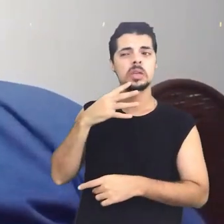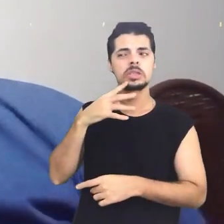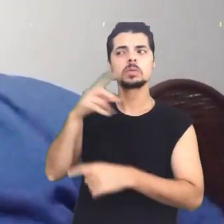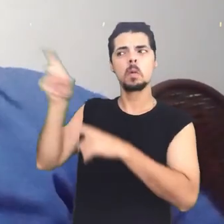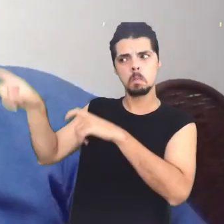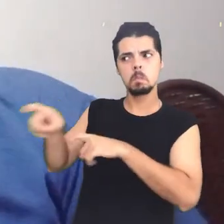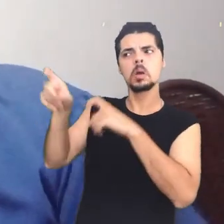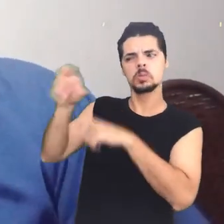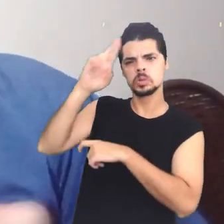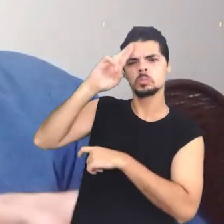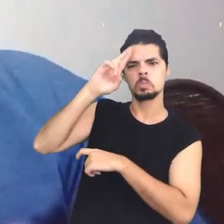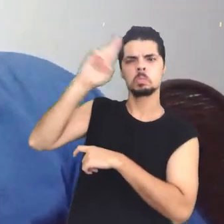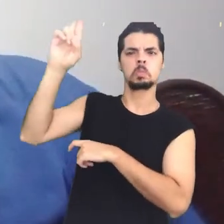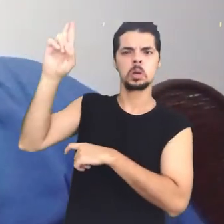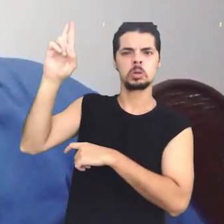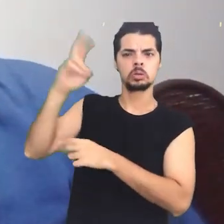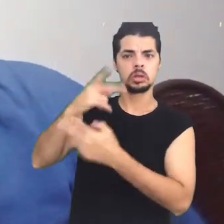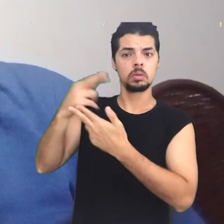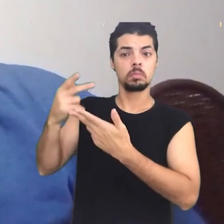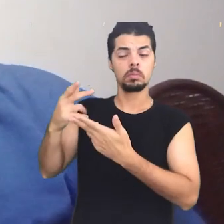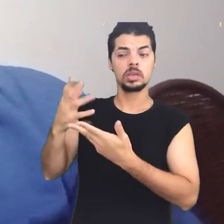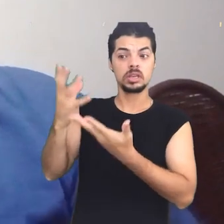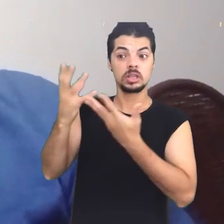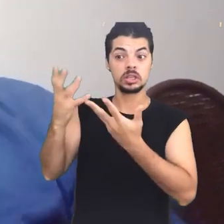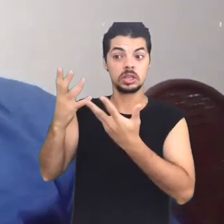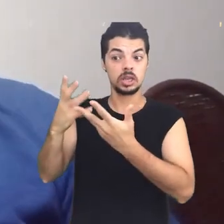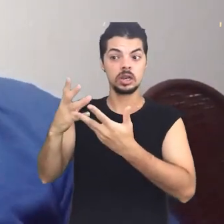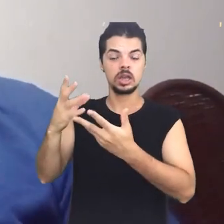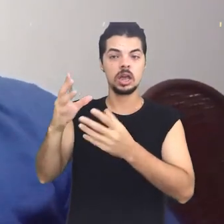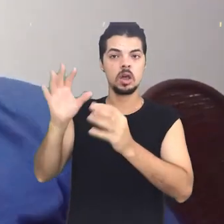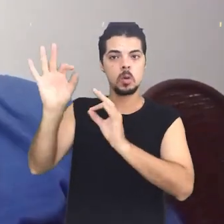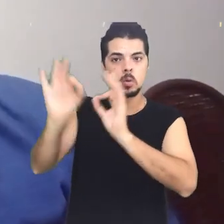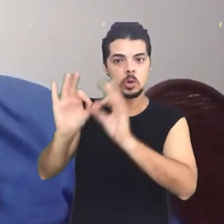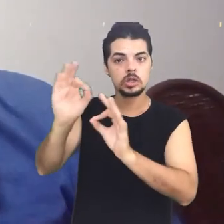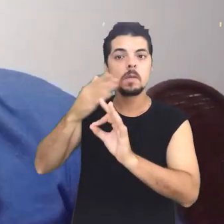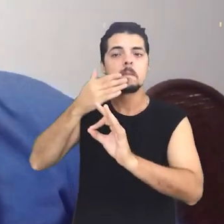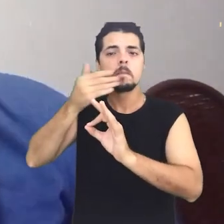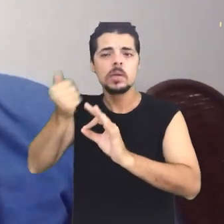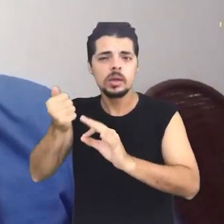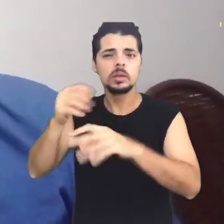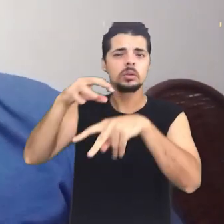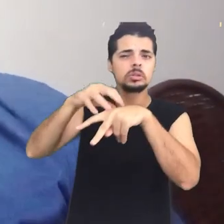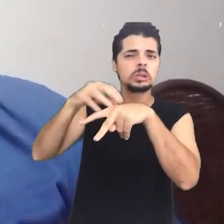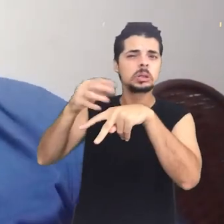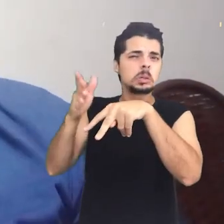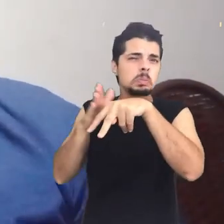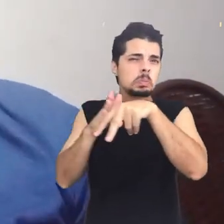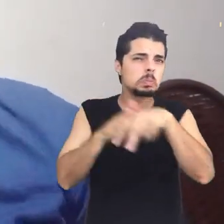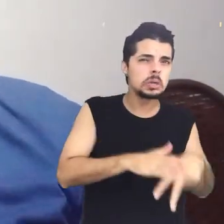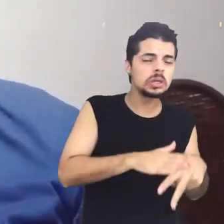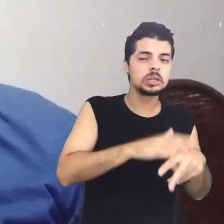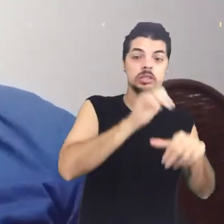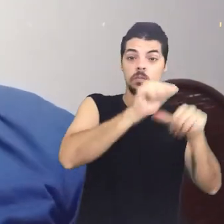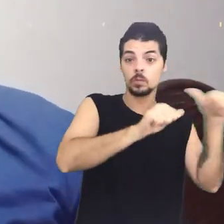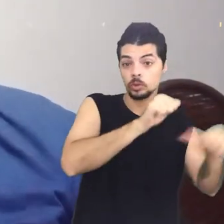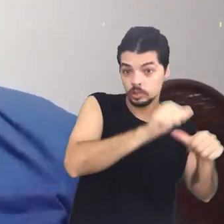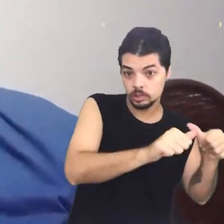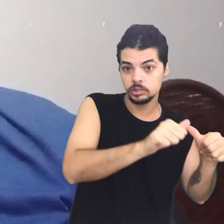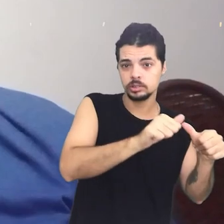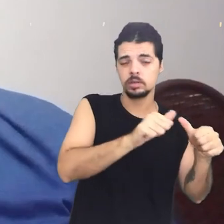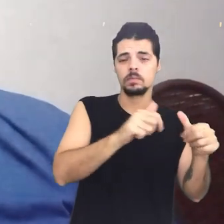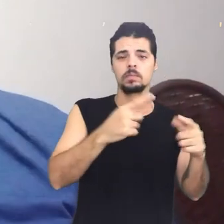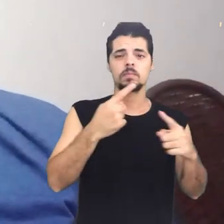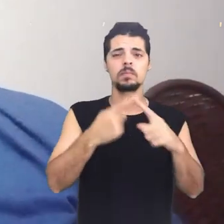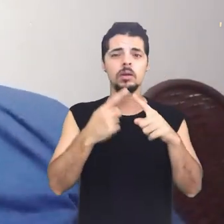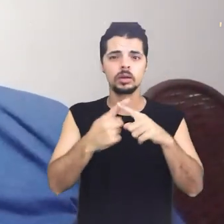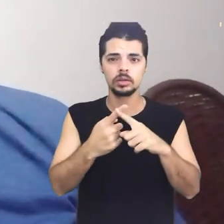interessante é que a população pobre também parecia querer essa manutenção do